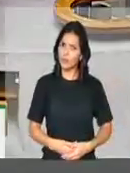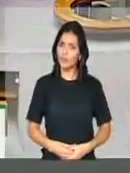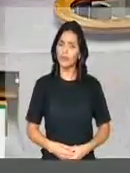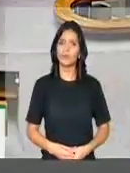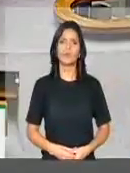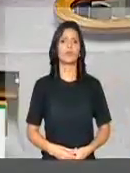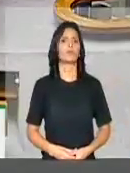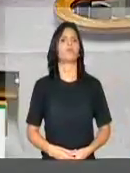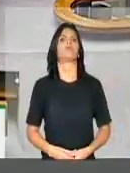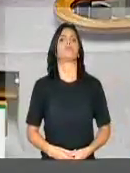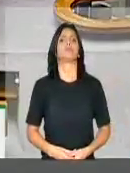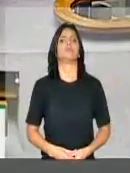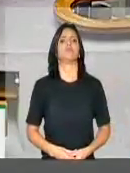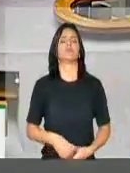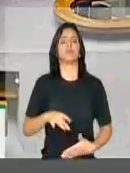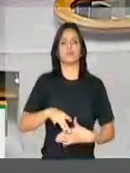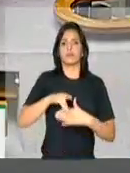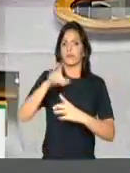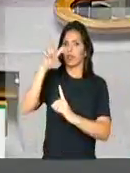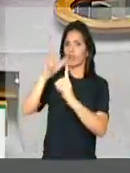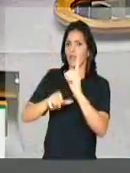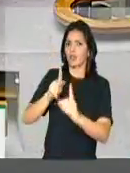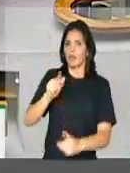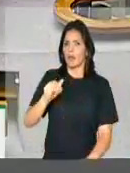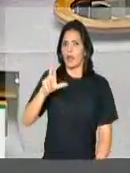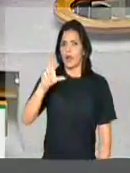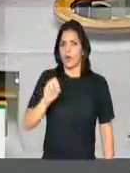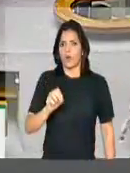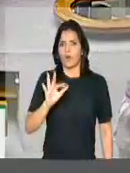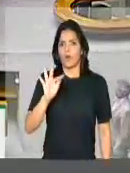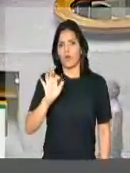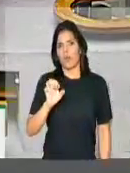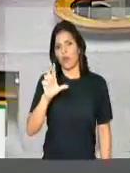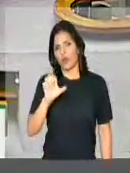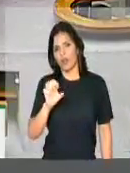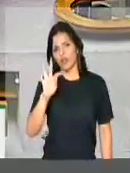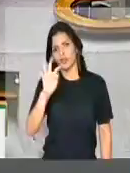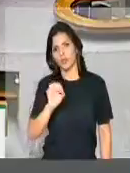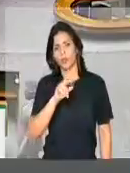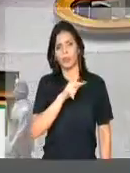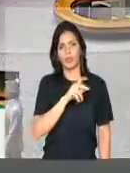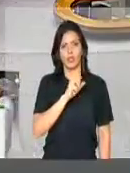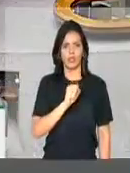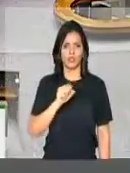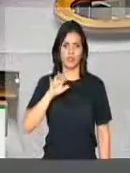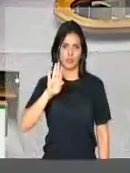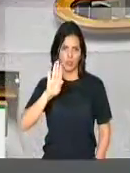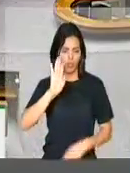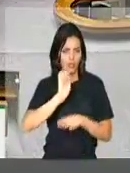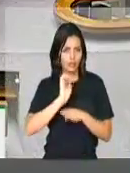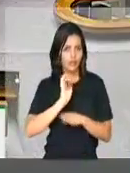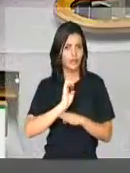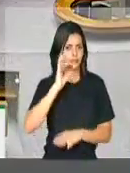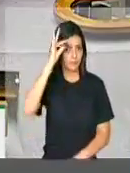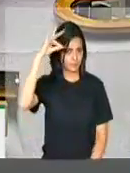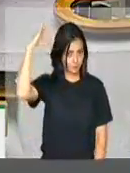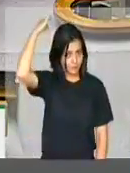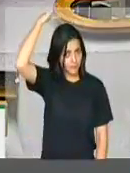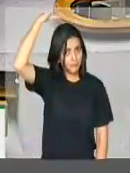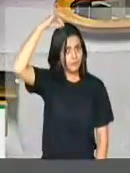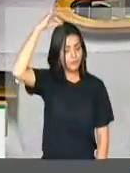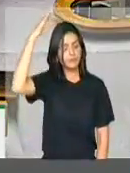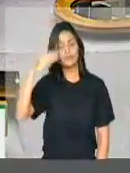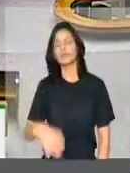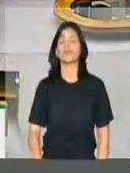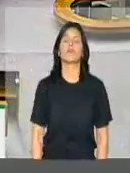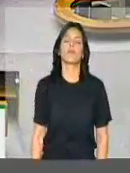Presidente, eu gostaria de chamar a